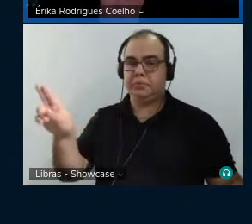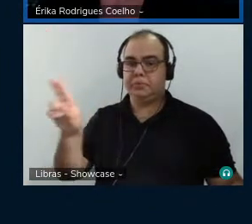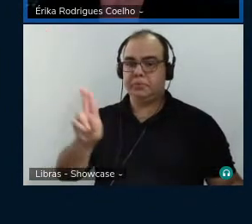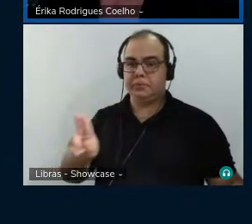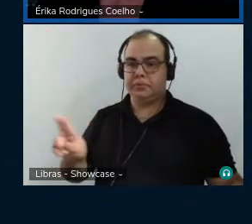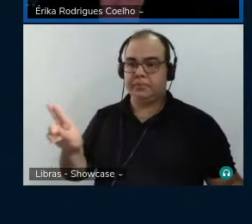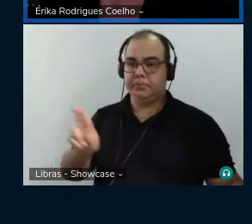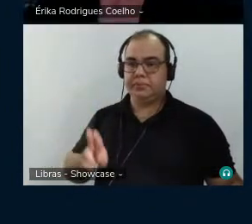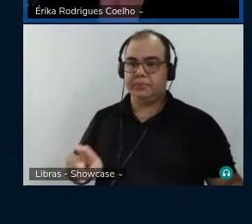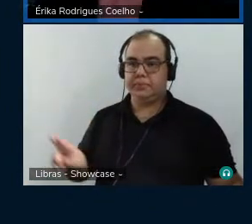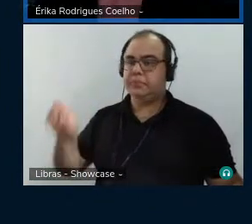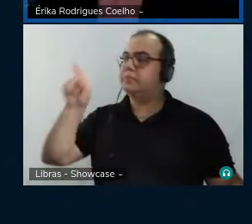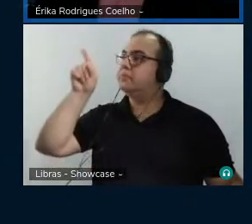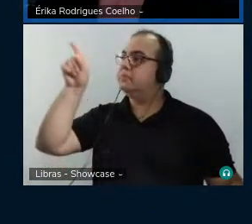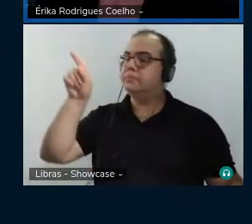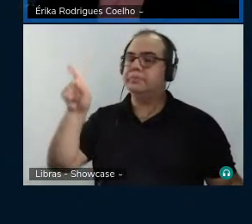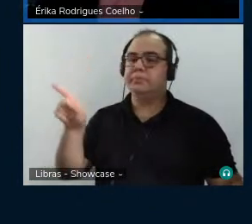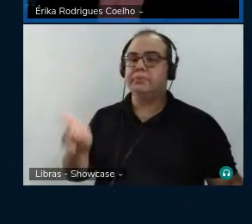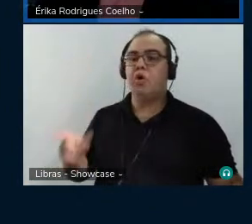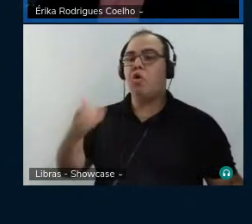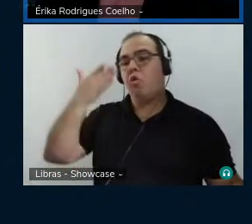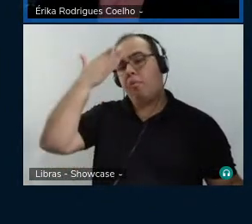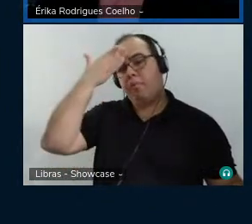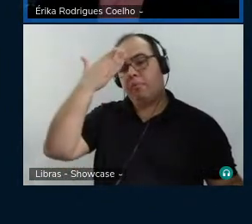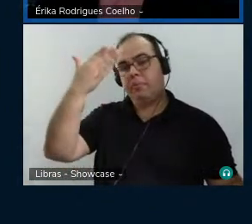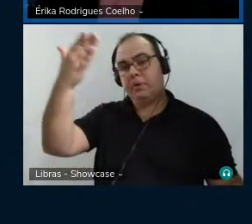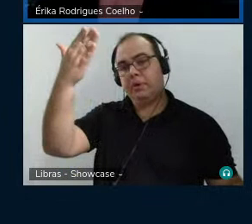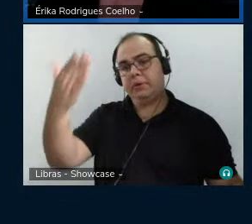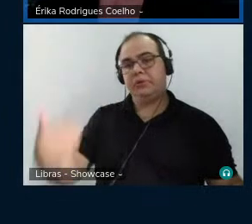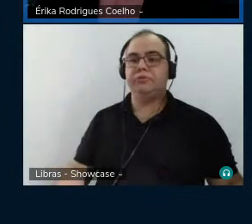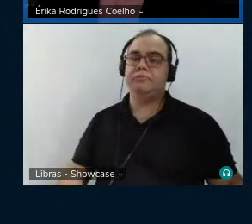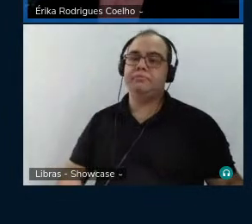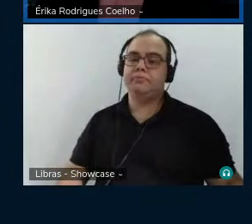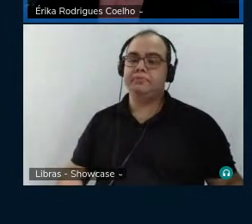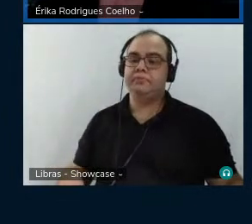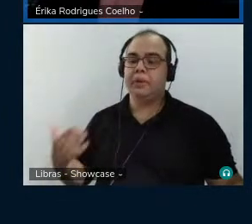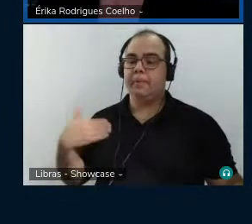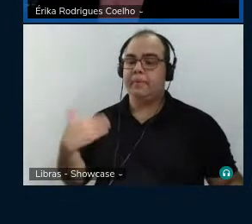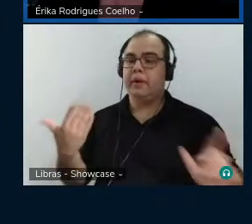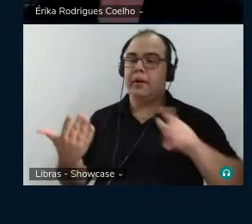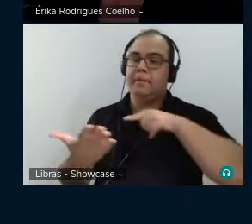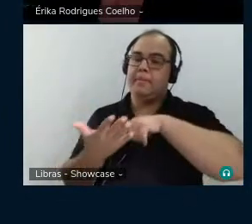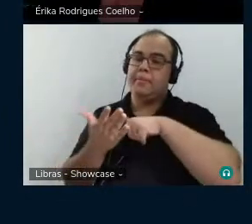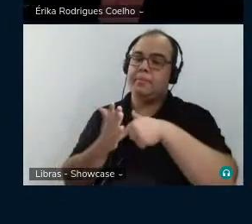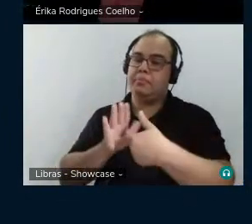Gadotti. Muito obrigada. Essa foi a minha apresentação.